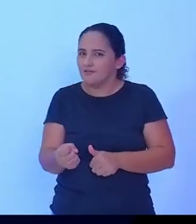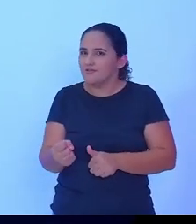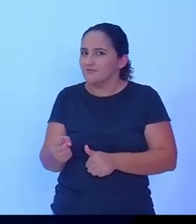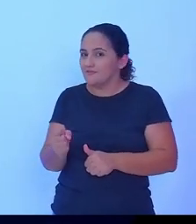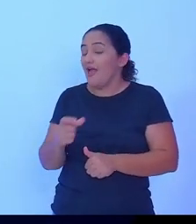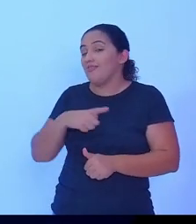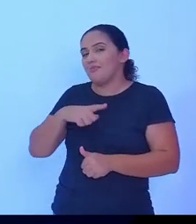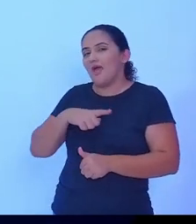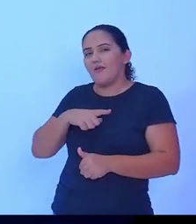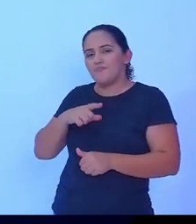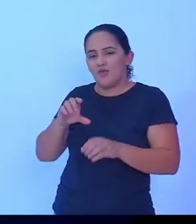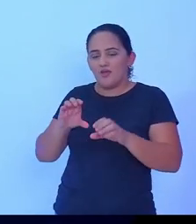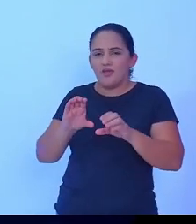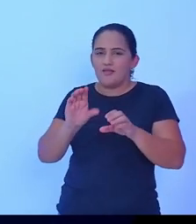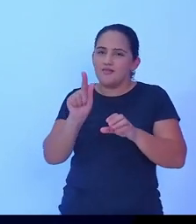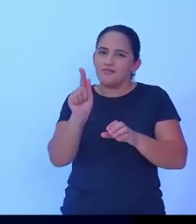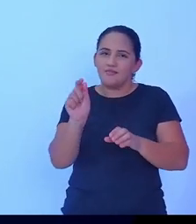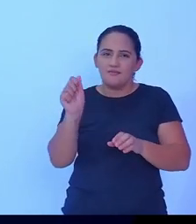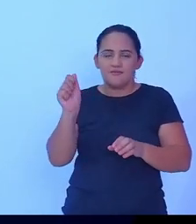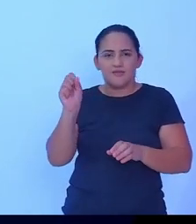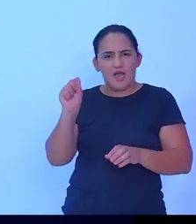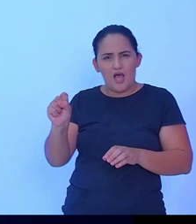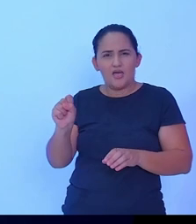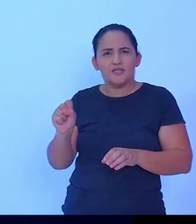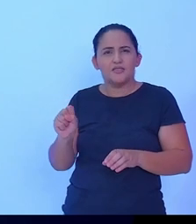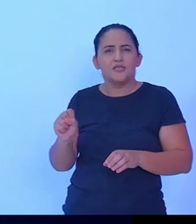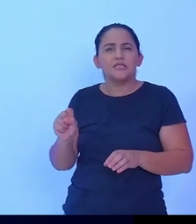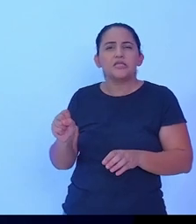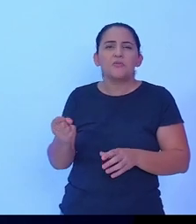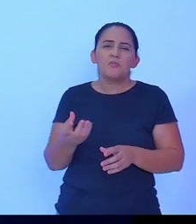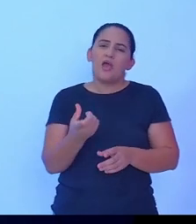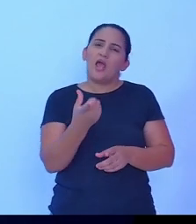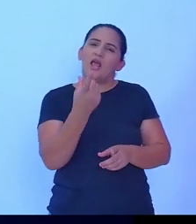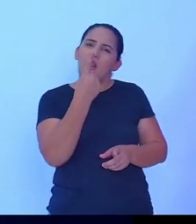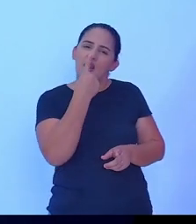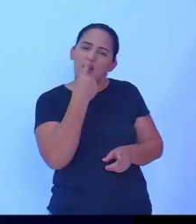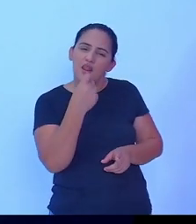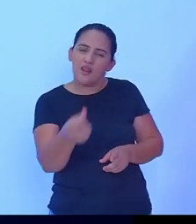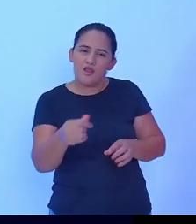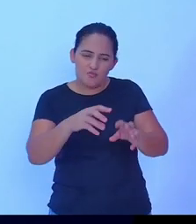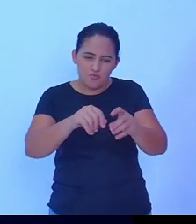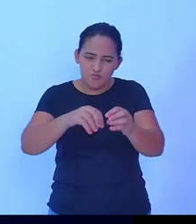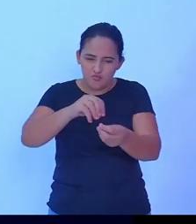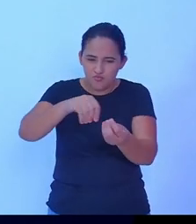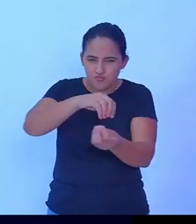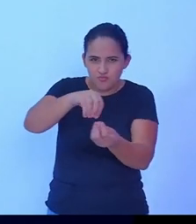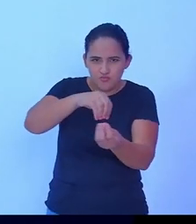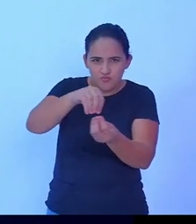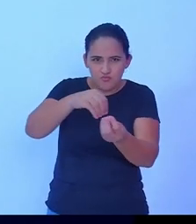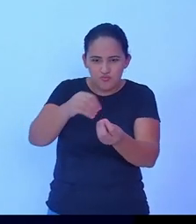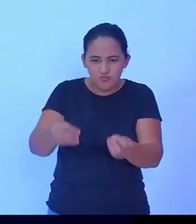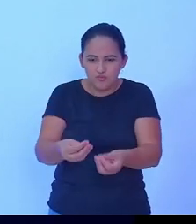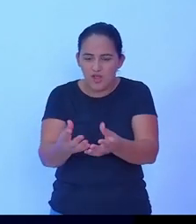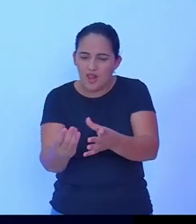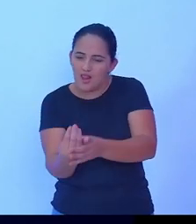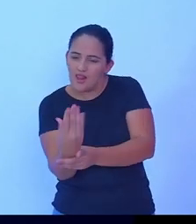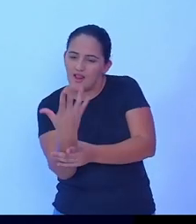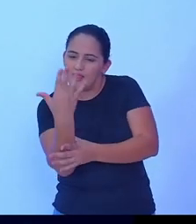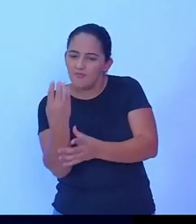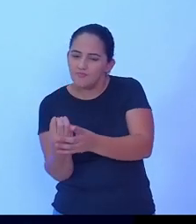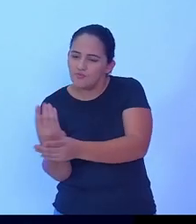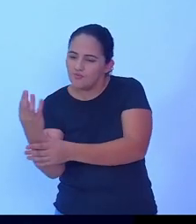matéria orgânica que é para adubação no quintal você usa aquela aquela pequena adubação para gerar ali uma